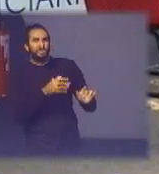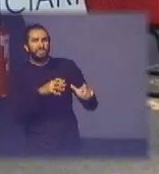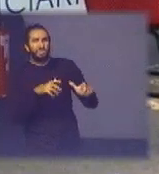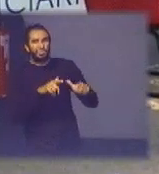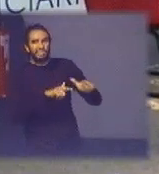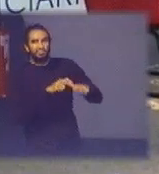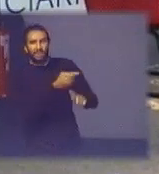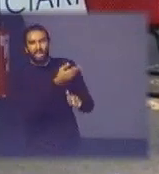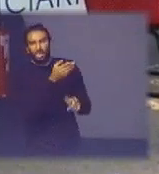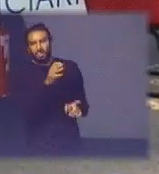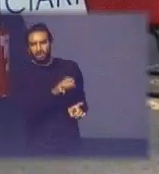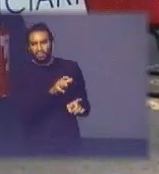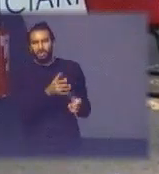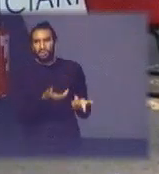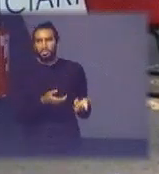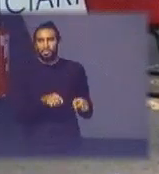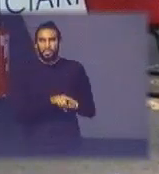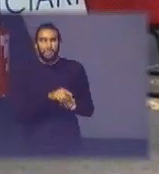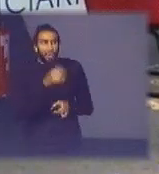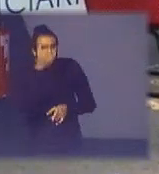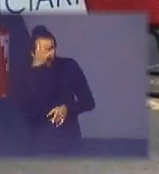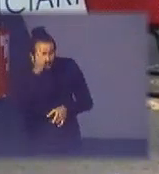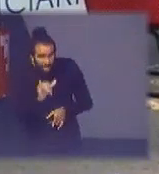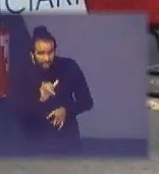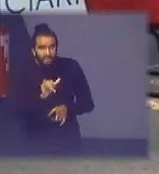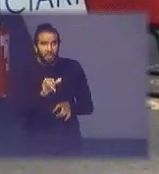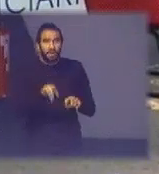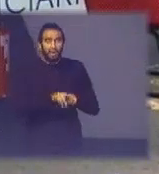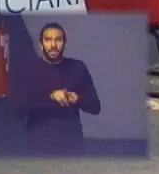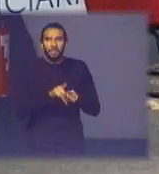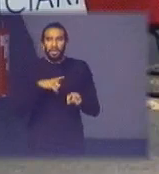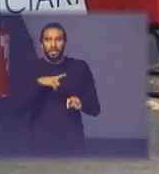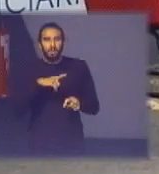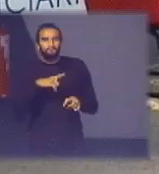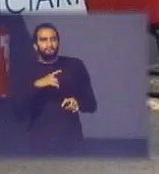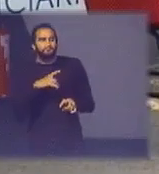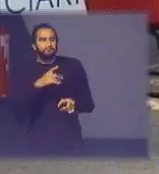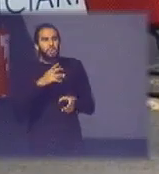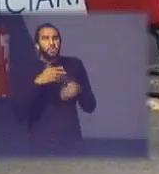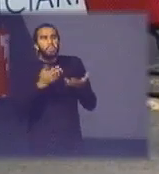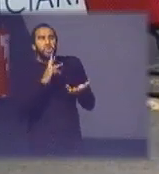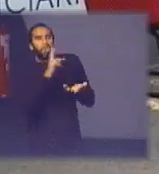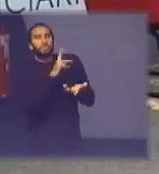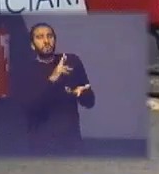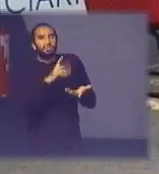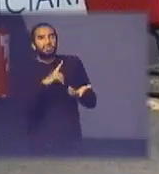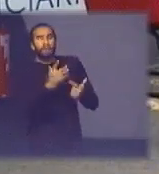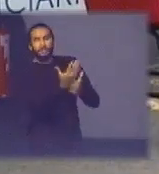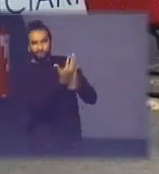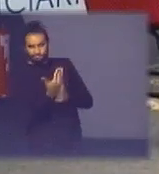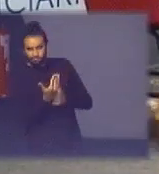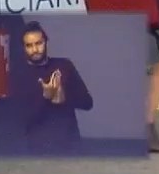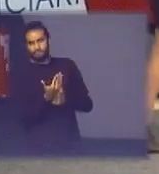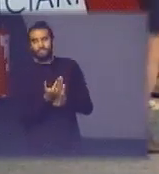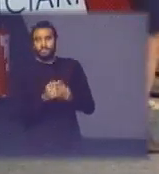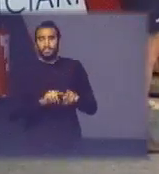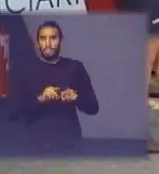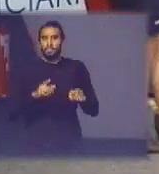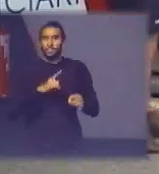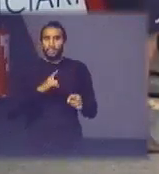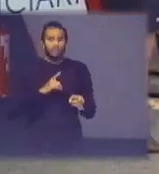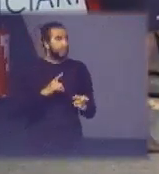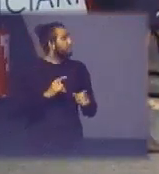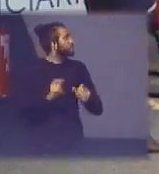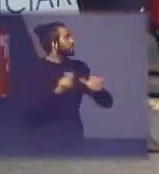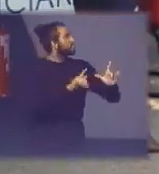ou seja mitigar evitar e induzir soluções que venham a contribuir mas a gente ainda tem situações mais uma vez por